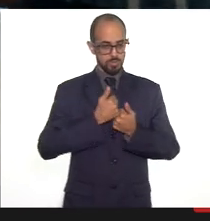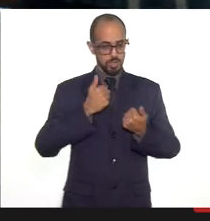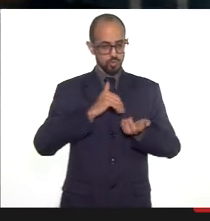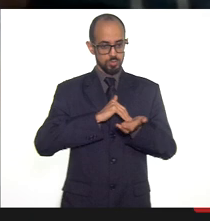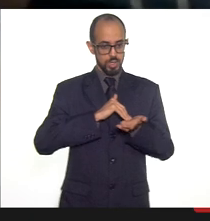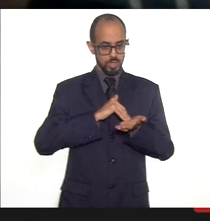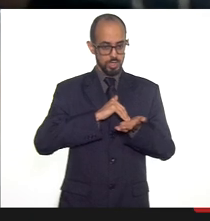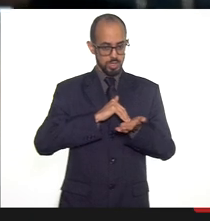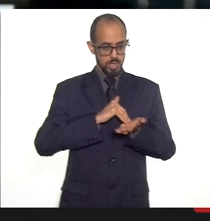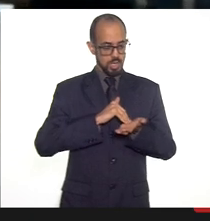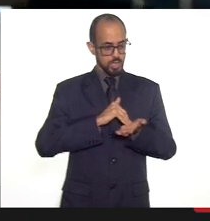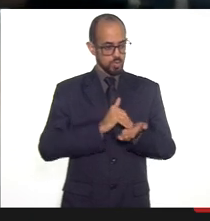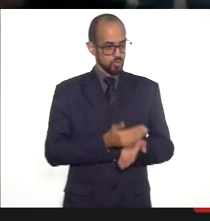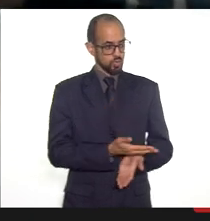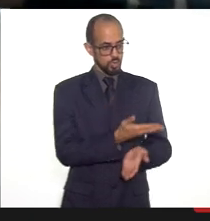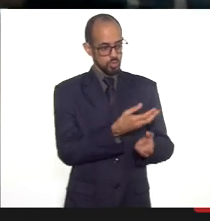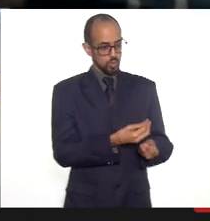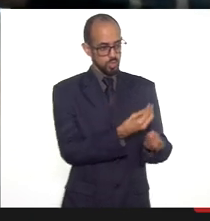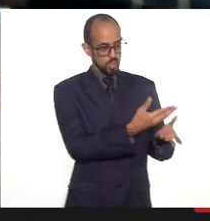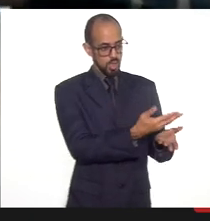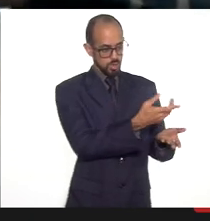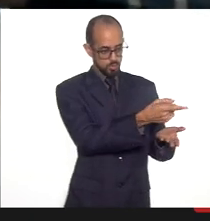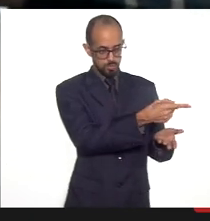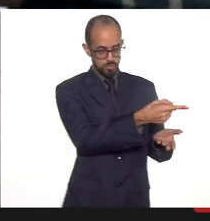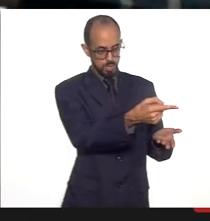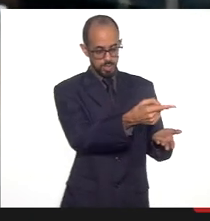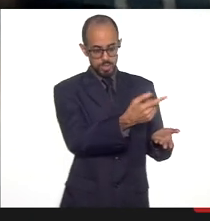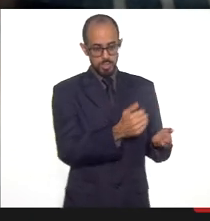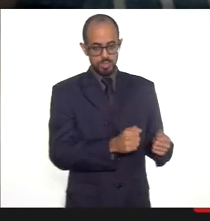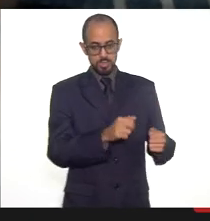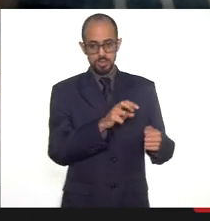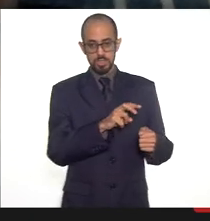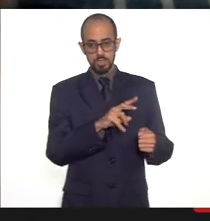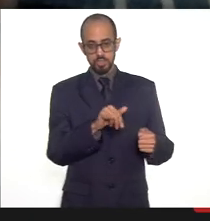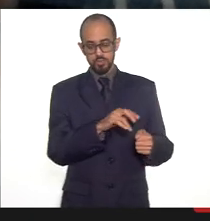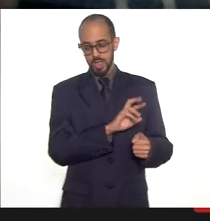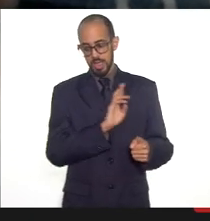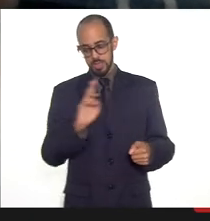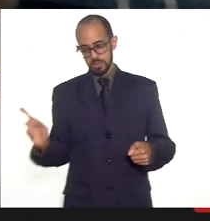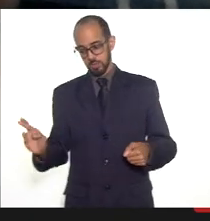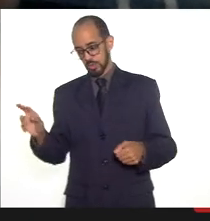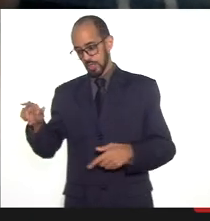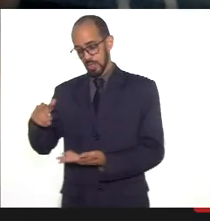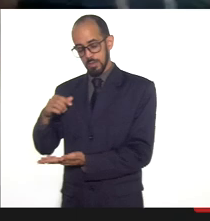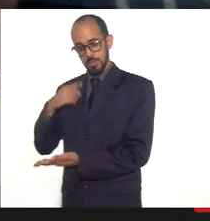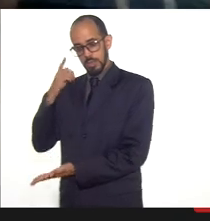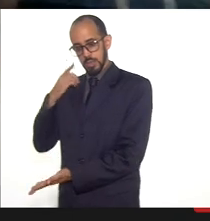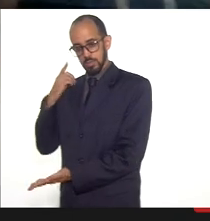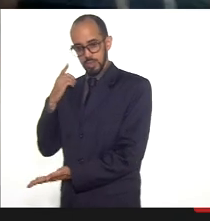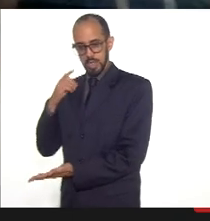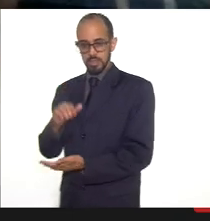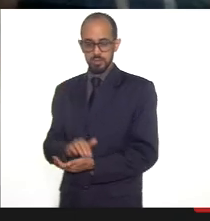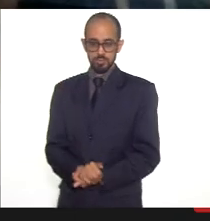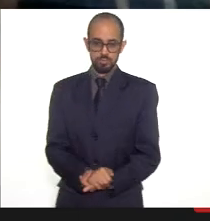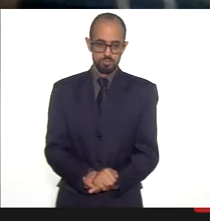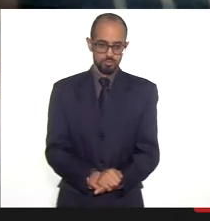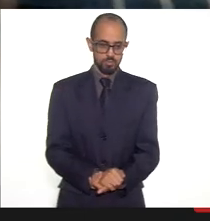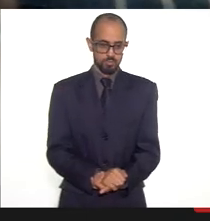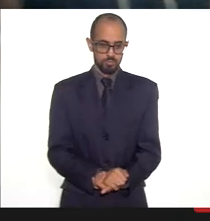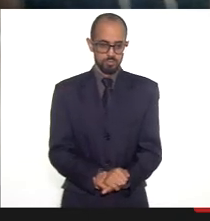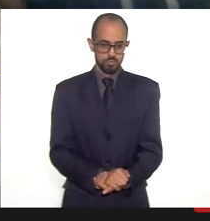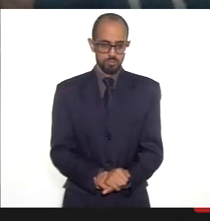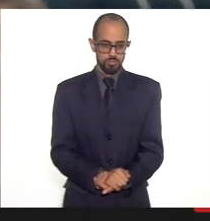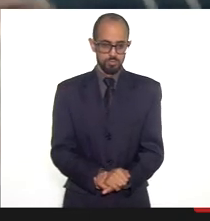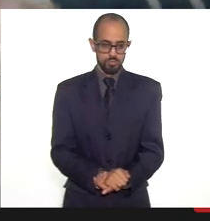pasta e pro secretário pra que a gente possa dar um retorno quanto antes pra deputada mas qualquer jeito eu